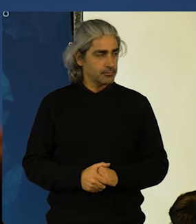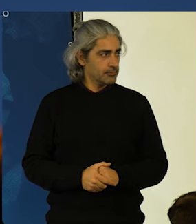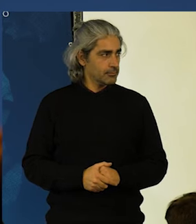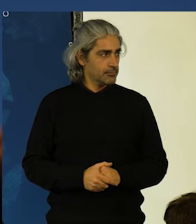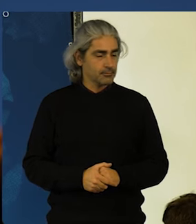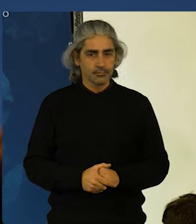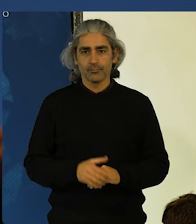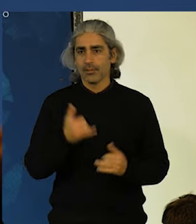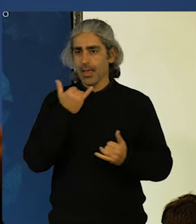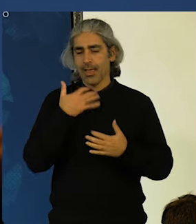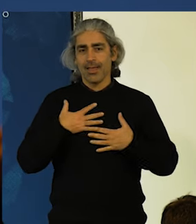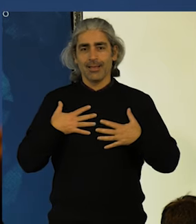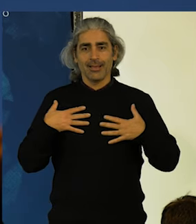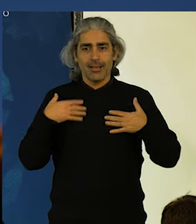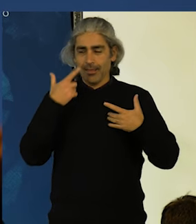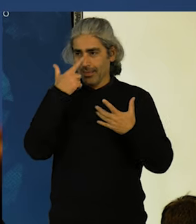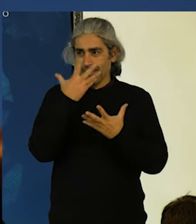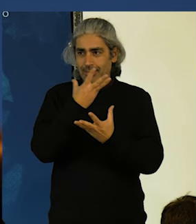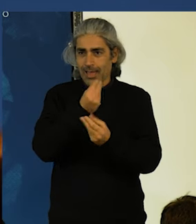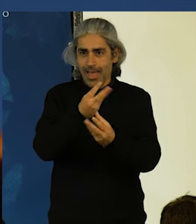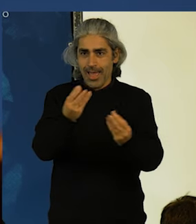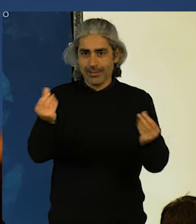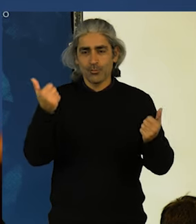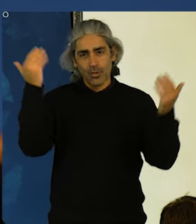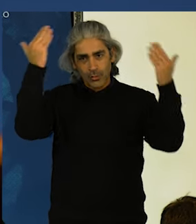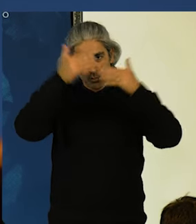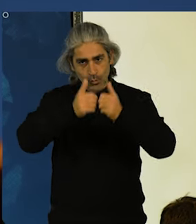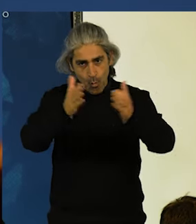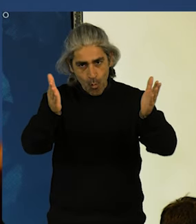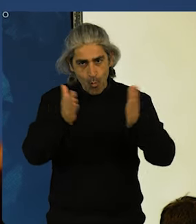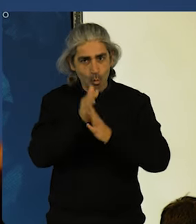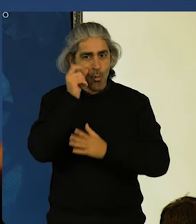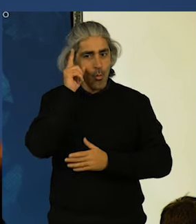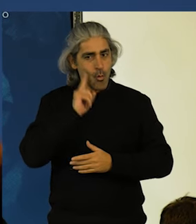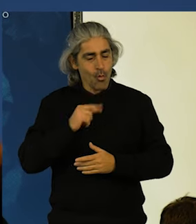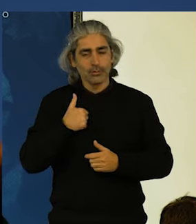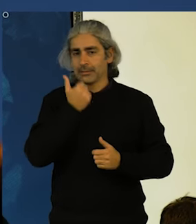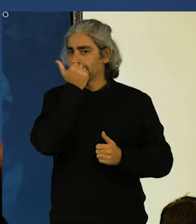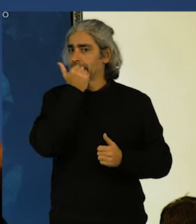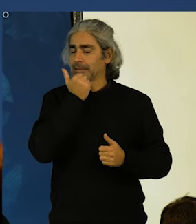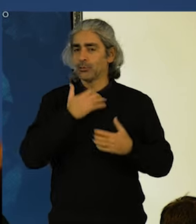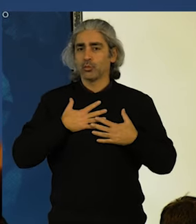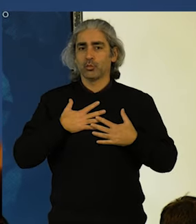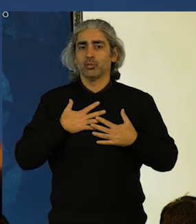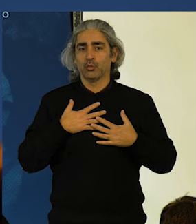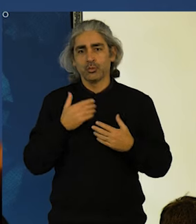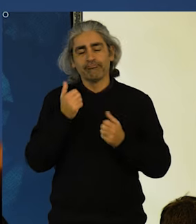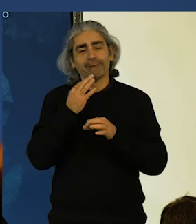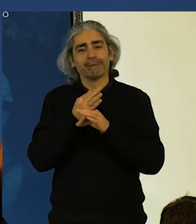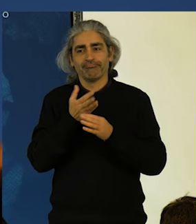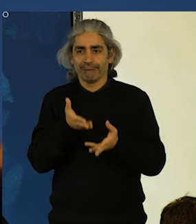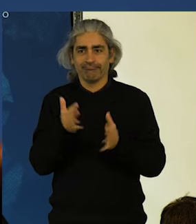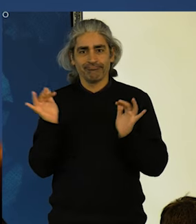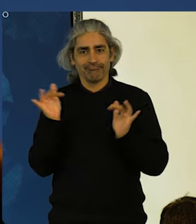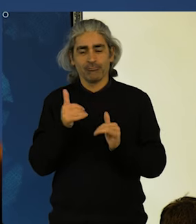Que alegria, tanta gente. Boa noite a todas e a todos. É um grande prazer comemorar aqui em Torres